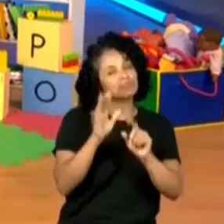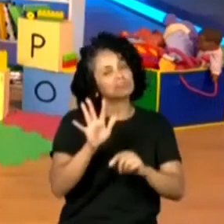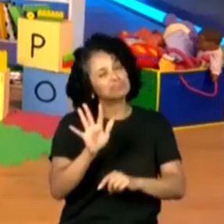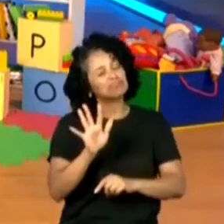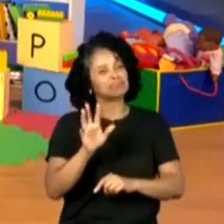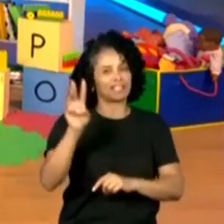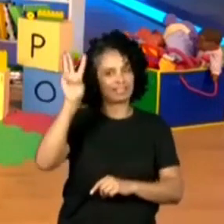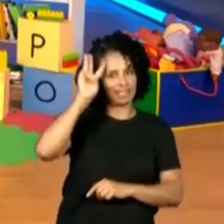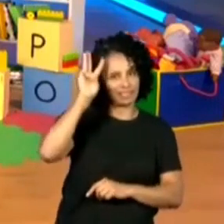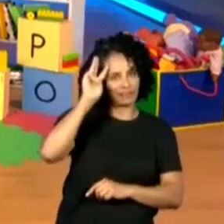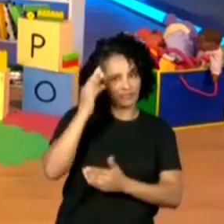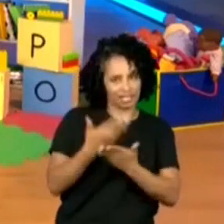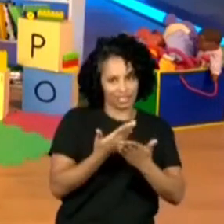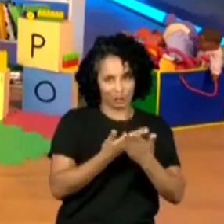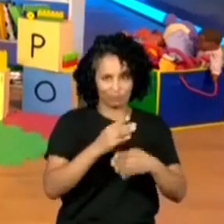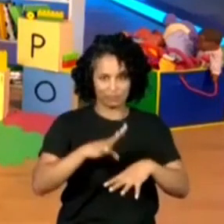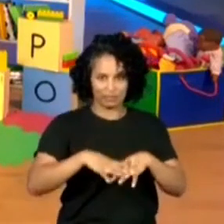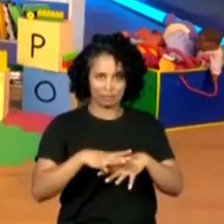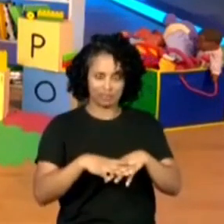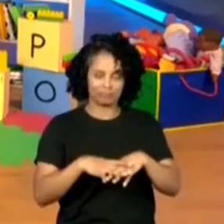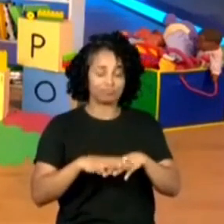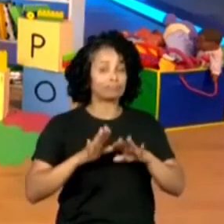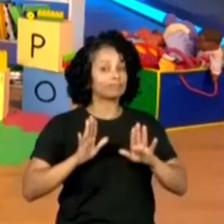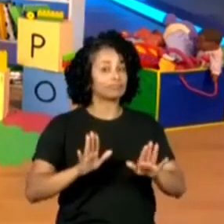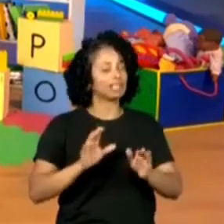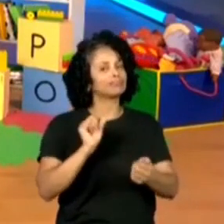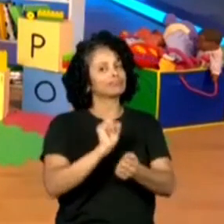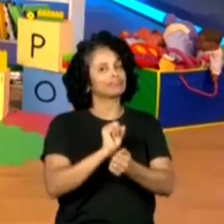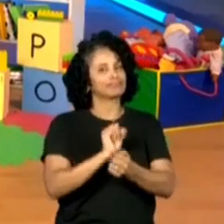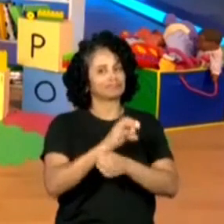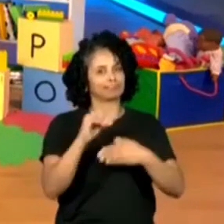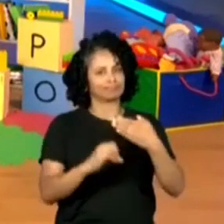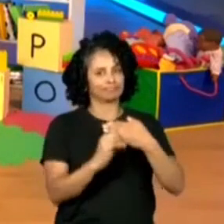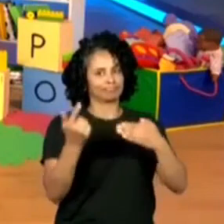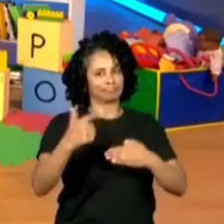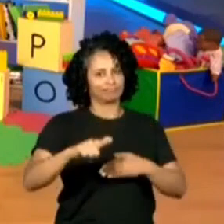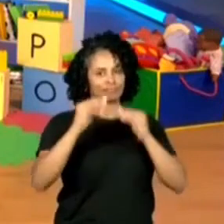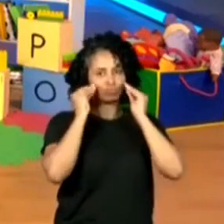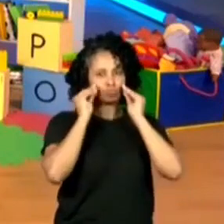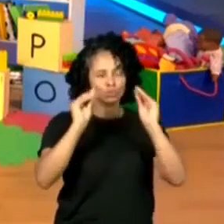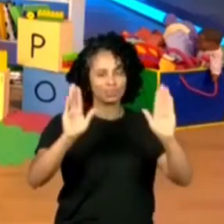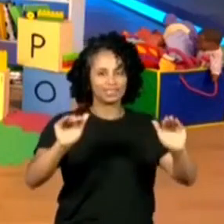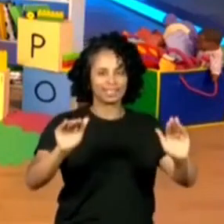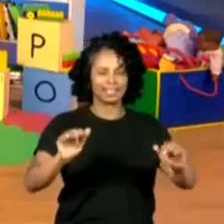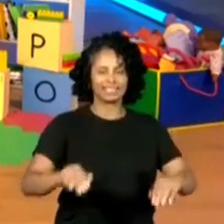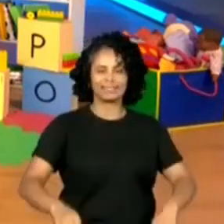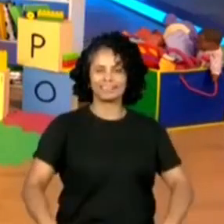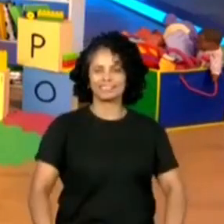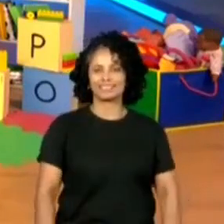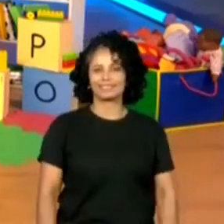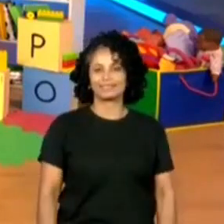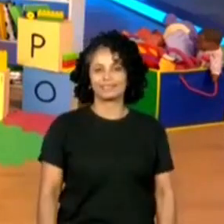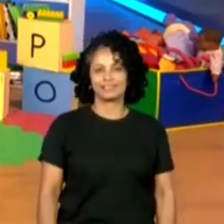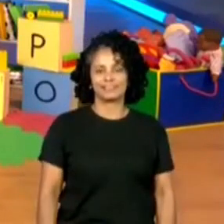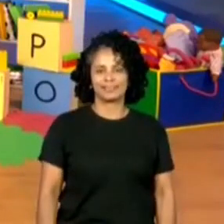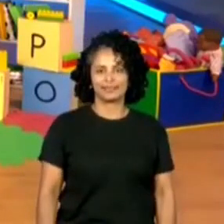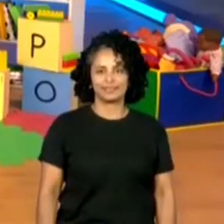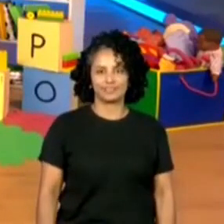-feira com aula de matemática. Mas já já tem mais CMSP. Beijão. Tchau, tchau. Tchau. Tchau.